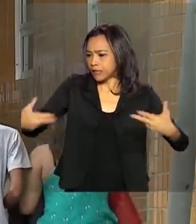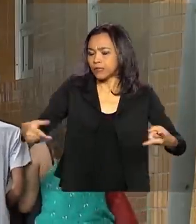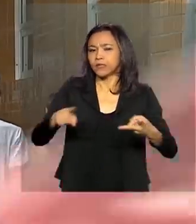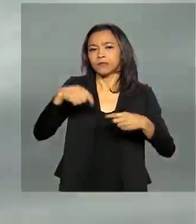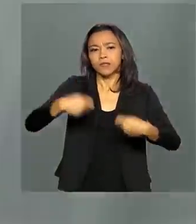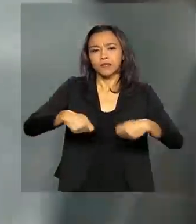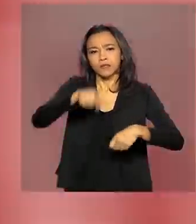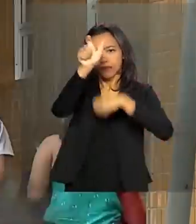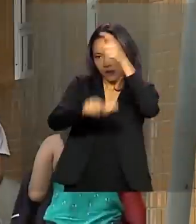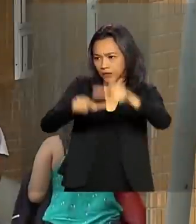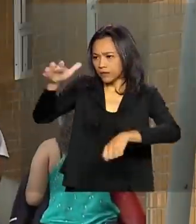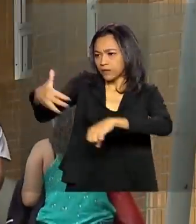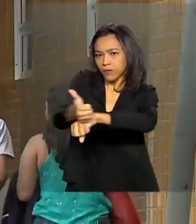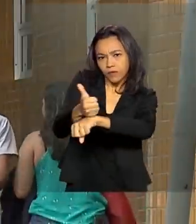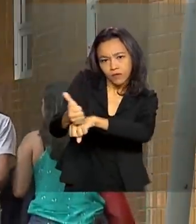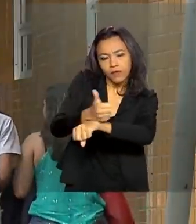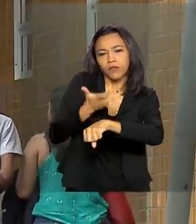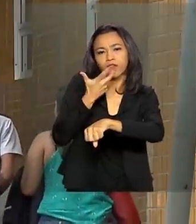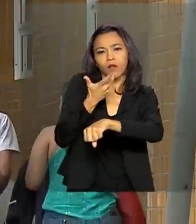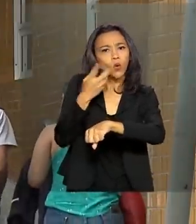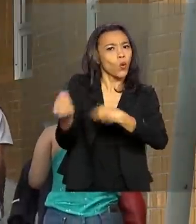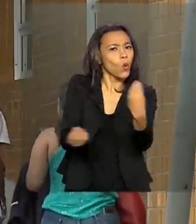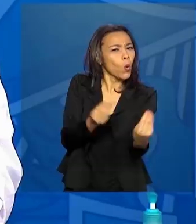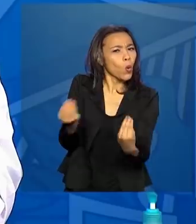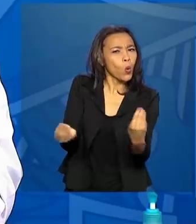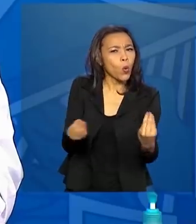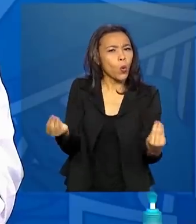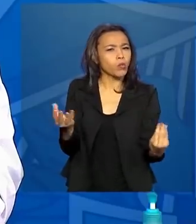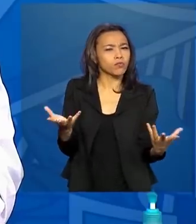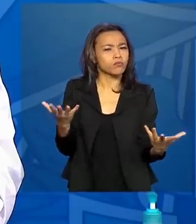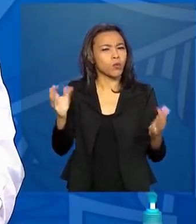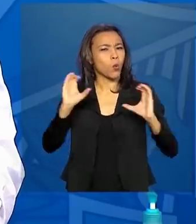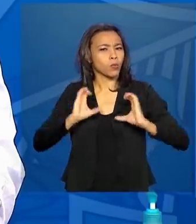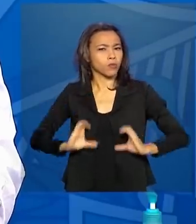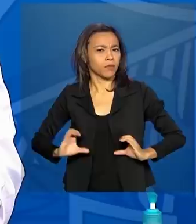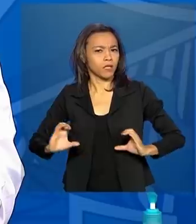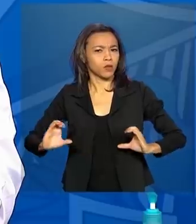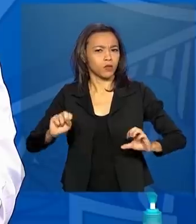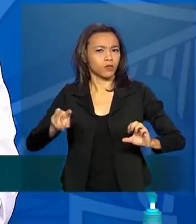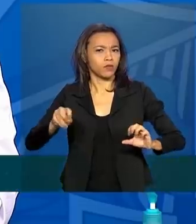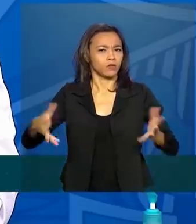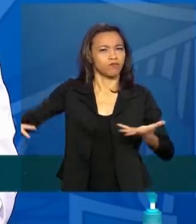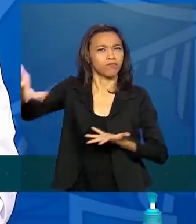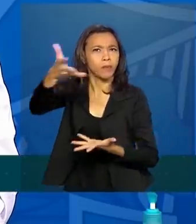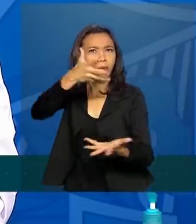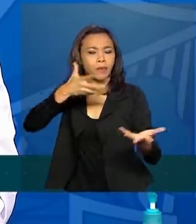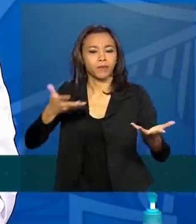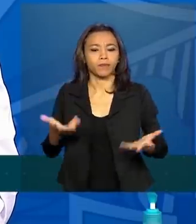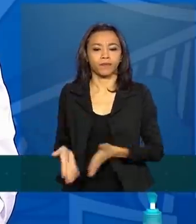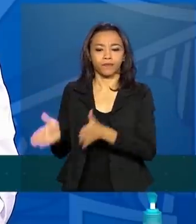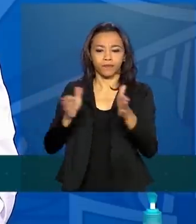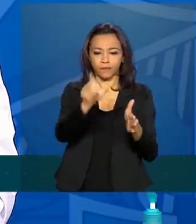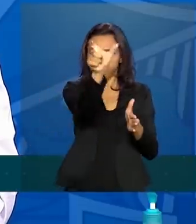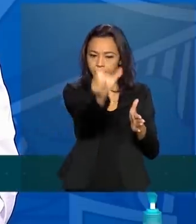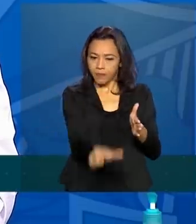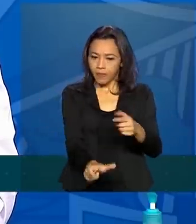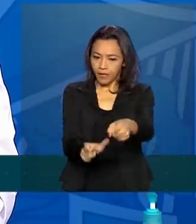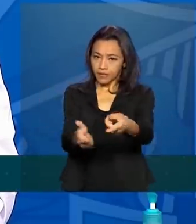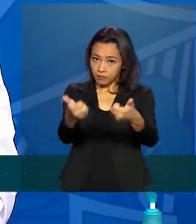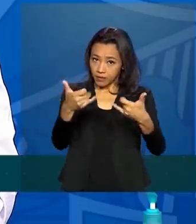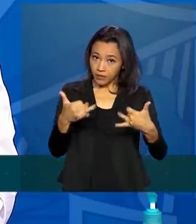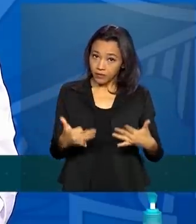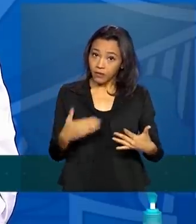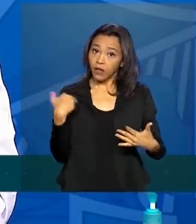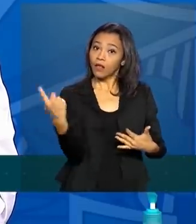e concluiu como a epidemia se comporta. Diante do perfil epidemiológico, o Ministério da Saúde avalia que